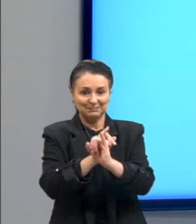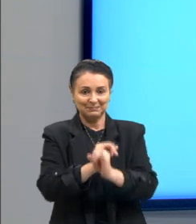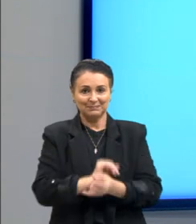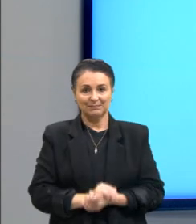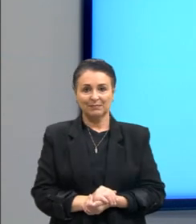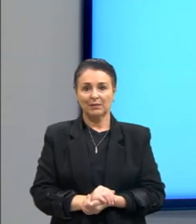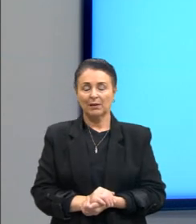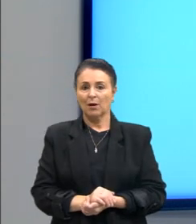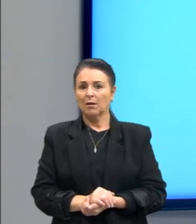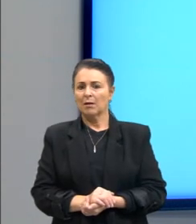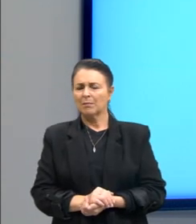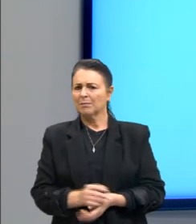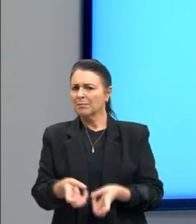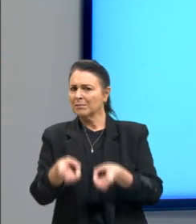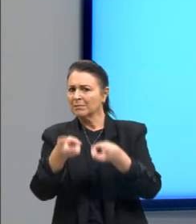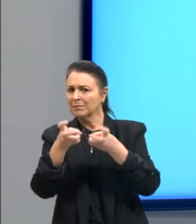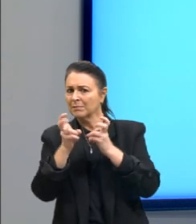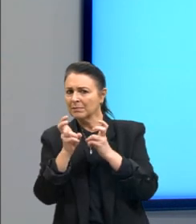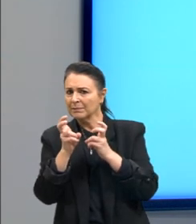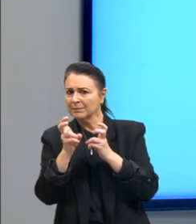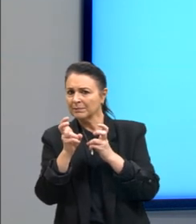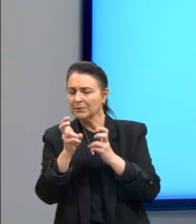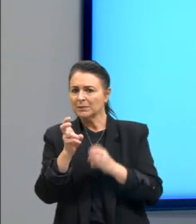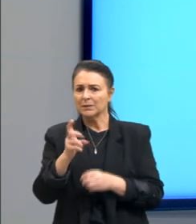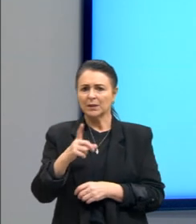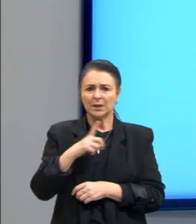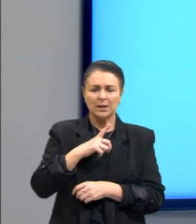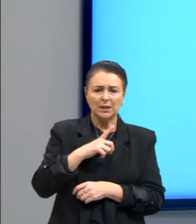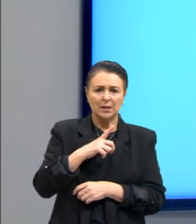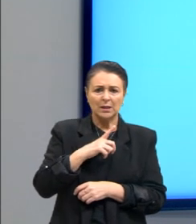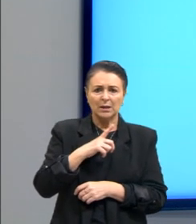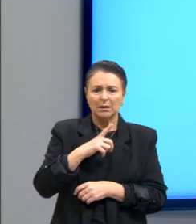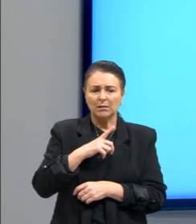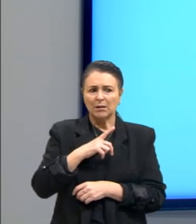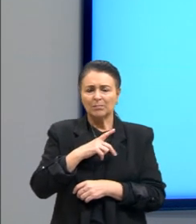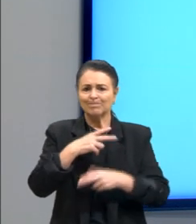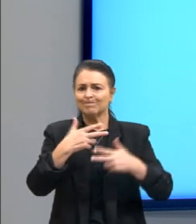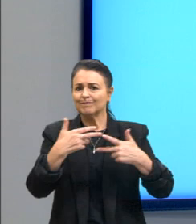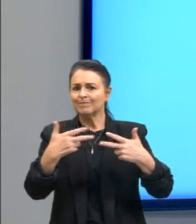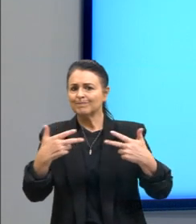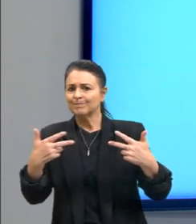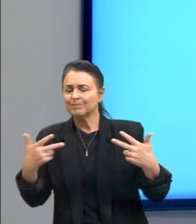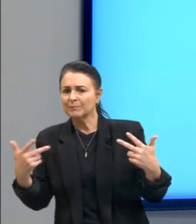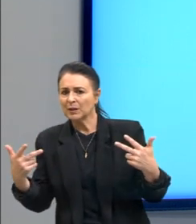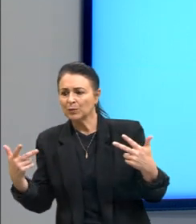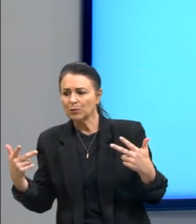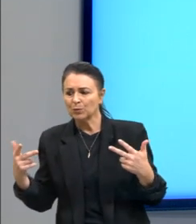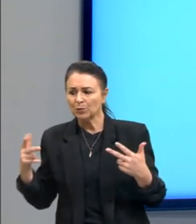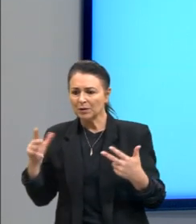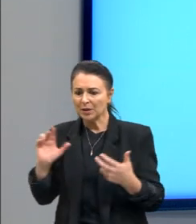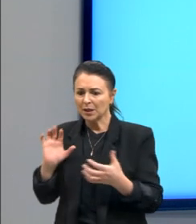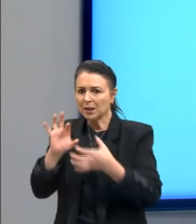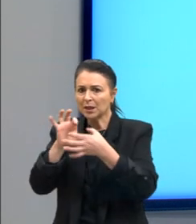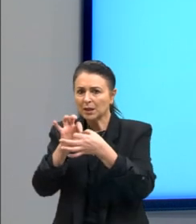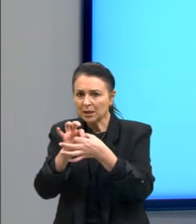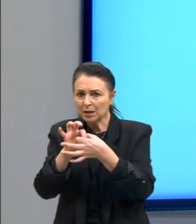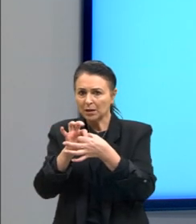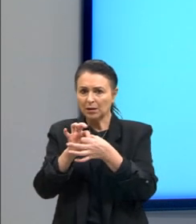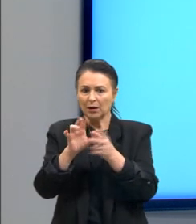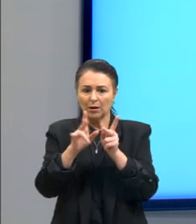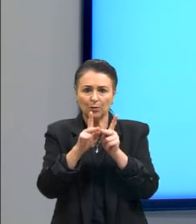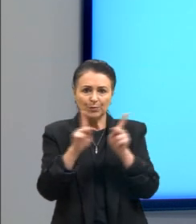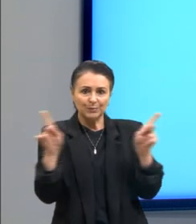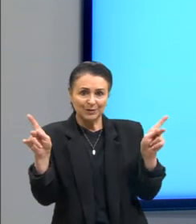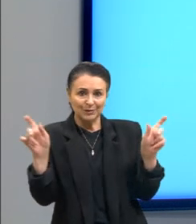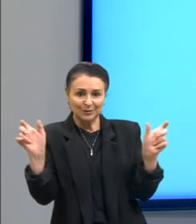Reparem como a gente tem aqui um elemento que faz a ligação entre um período e o